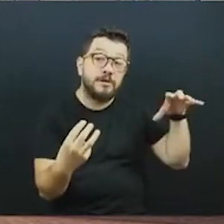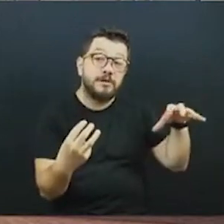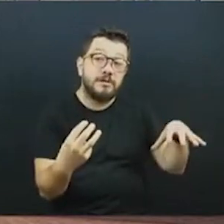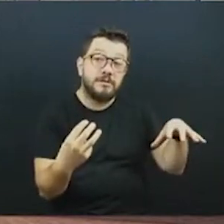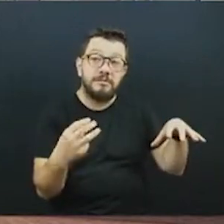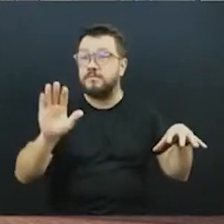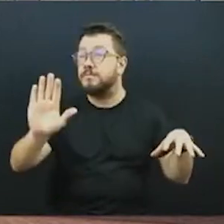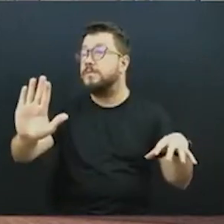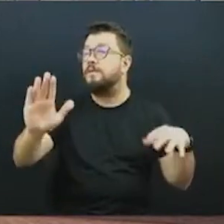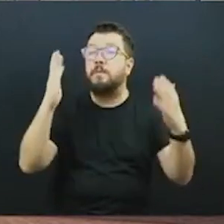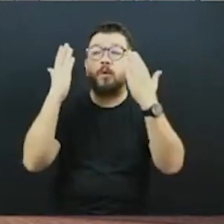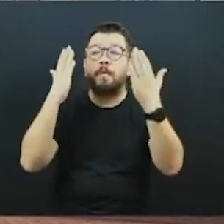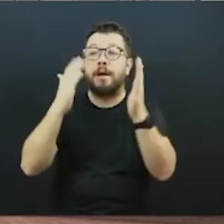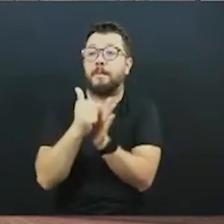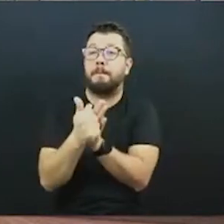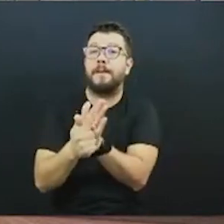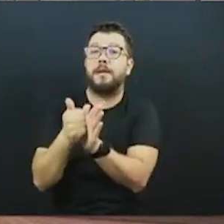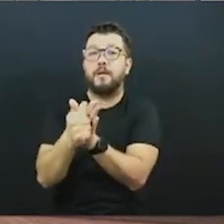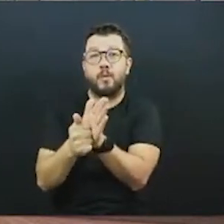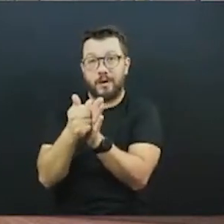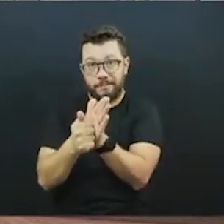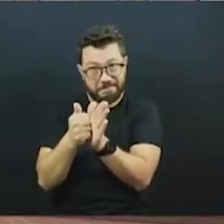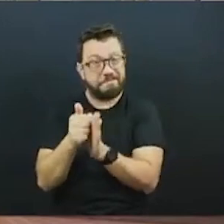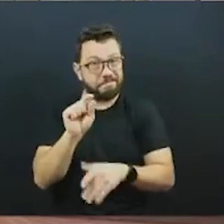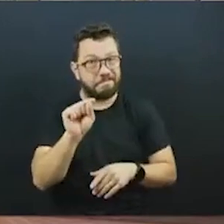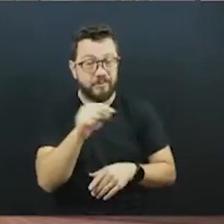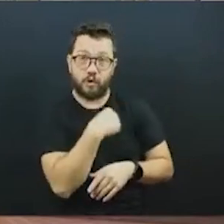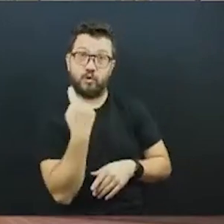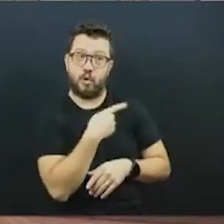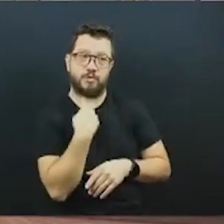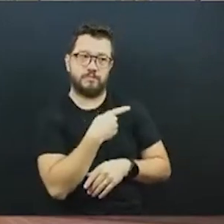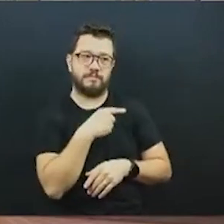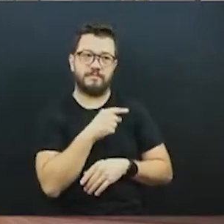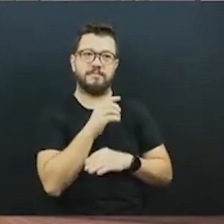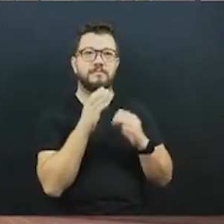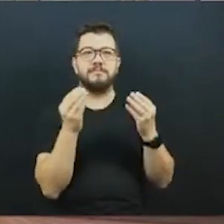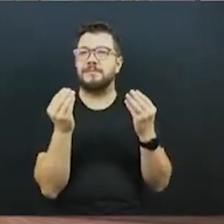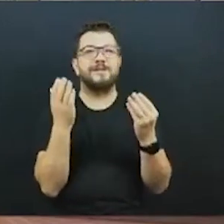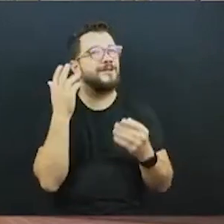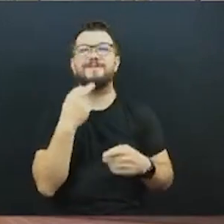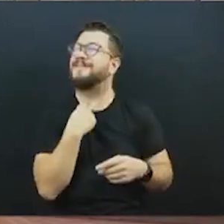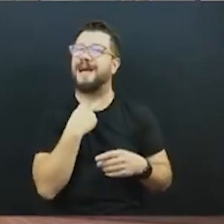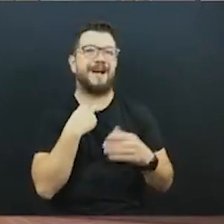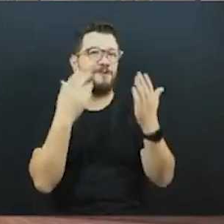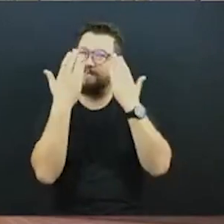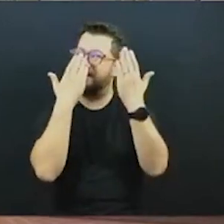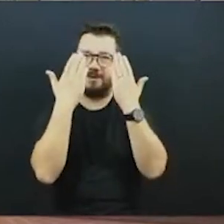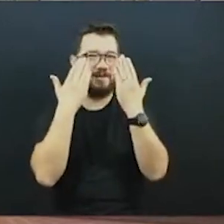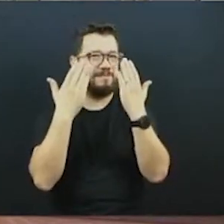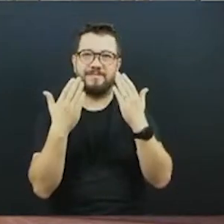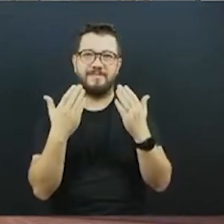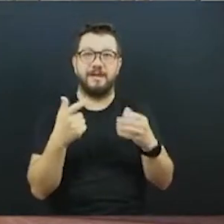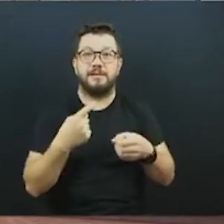aqui do lado. Nós fomos para lá. A Comissão do Transporte Curitivo, não dá para comparar, gente, uma cidade. Por isso que isso é